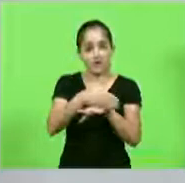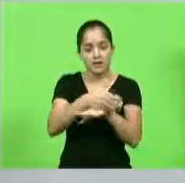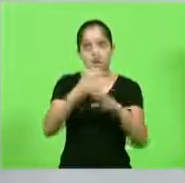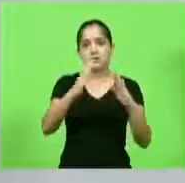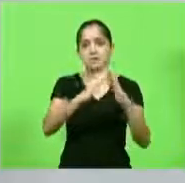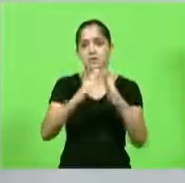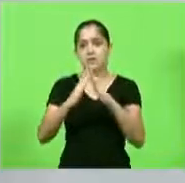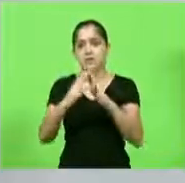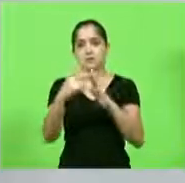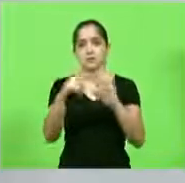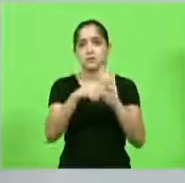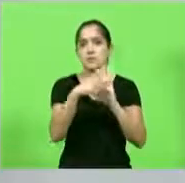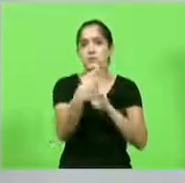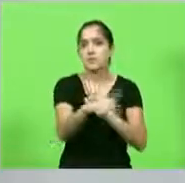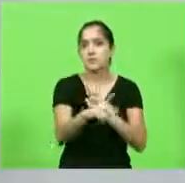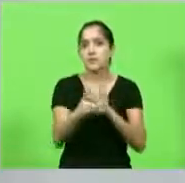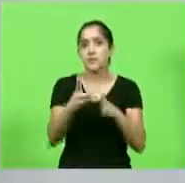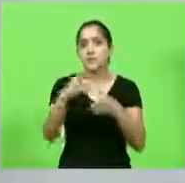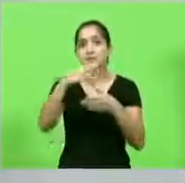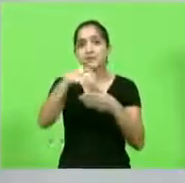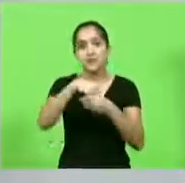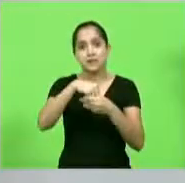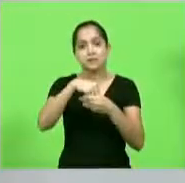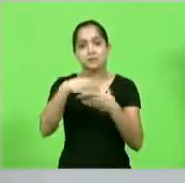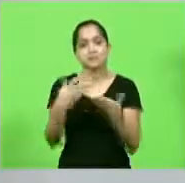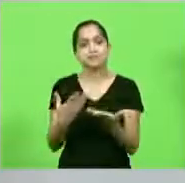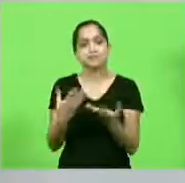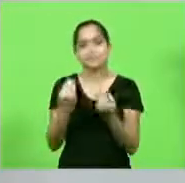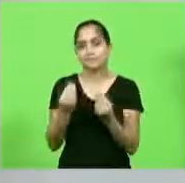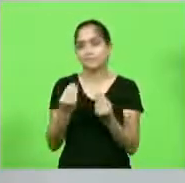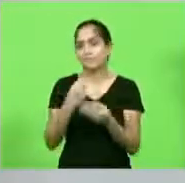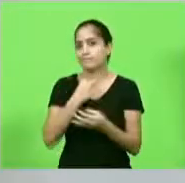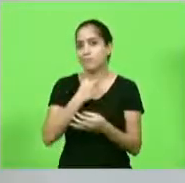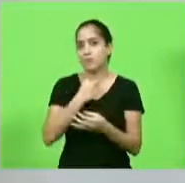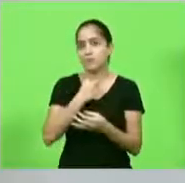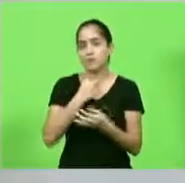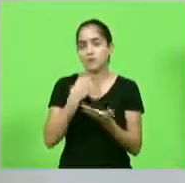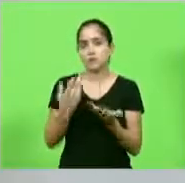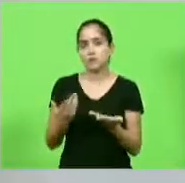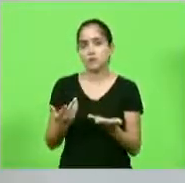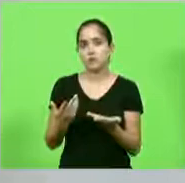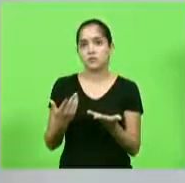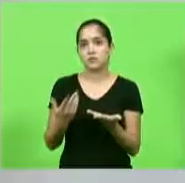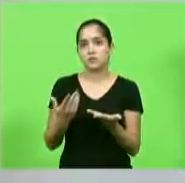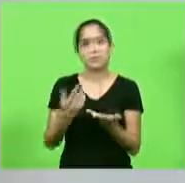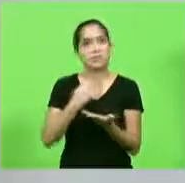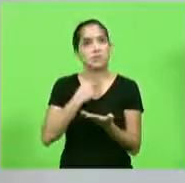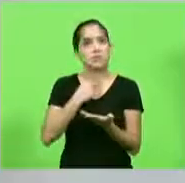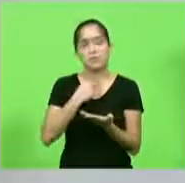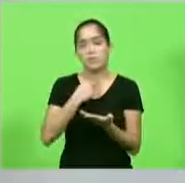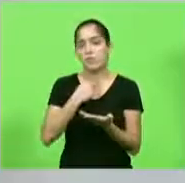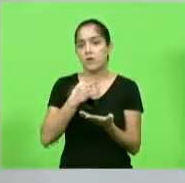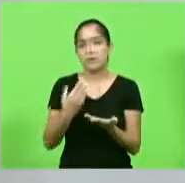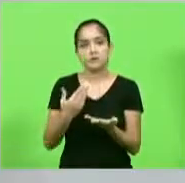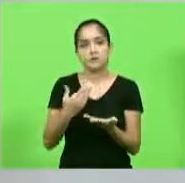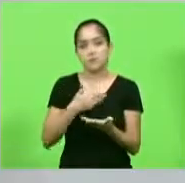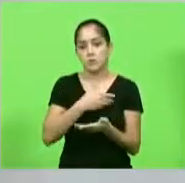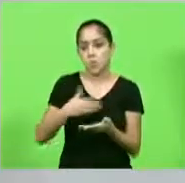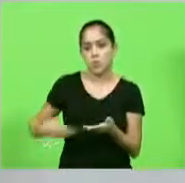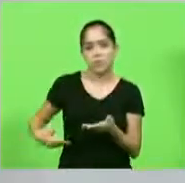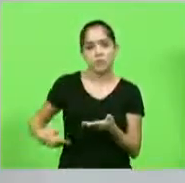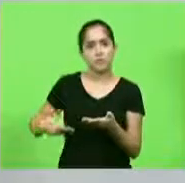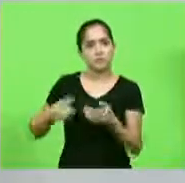residência, porque ela está dentro do parque ICMBio, pelo amor de Deus. Vocês não estão mais no governo do PT.